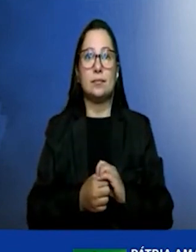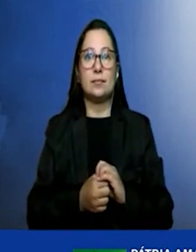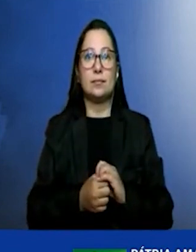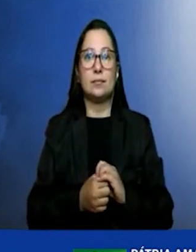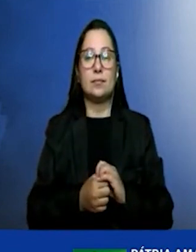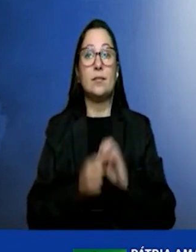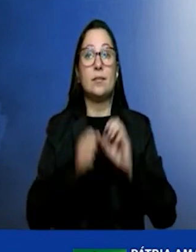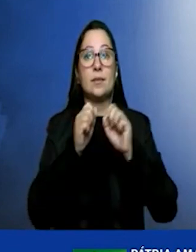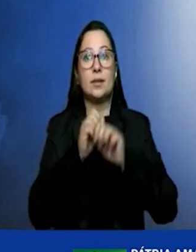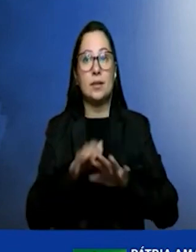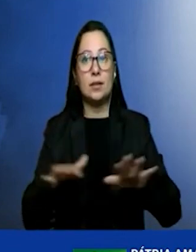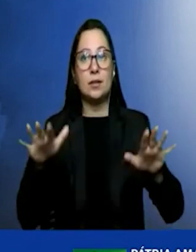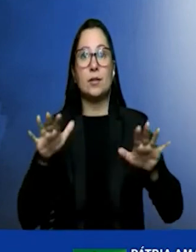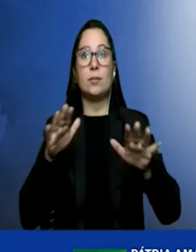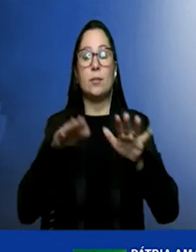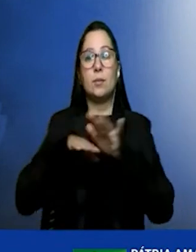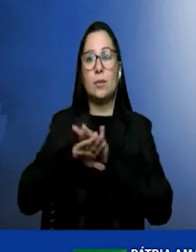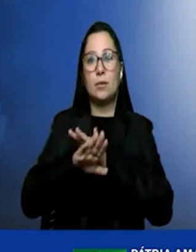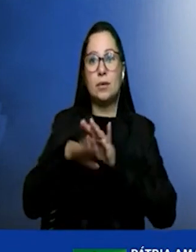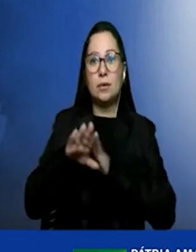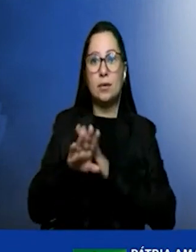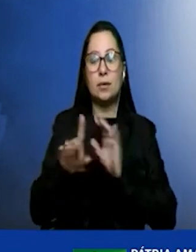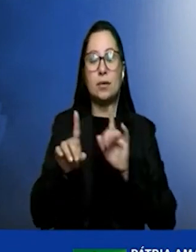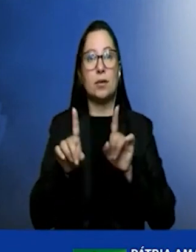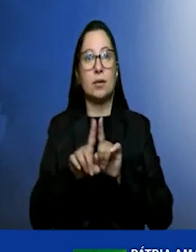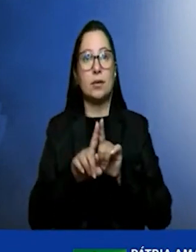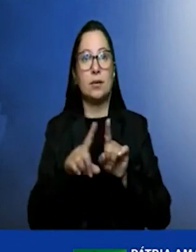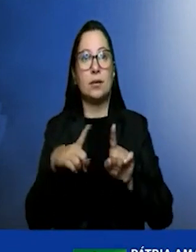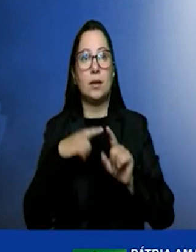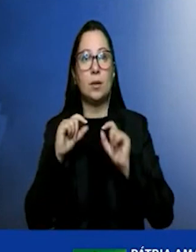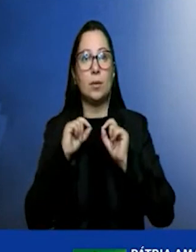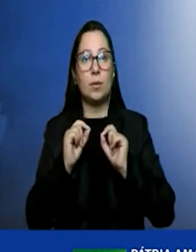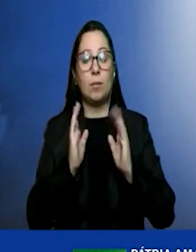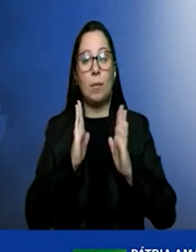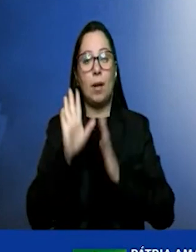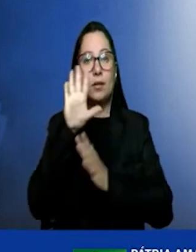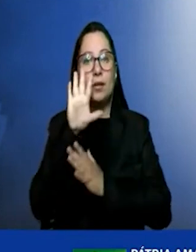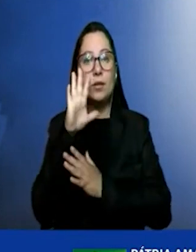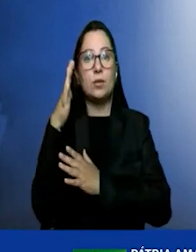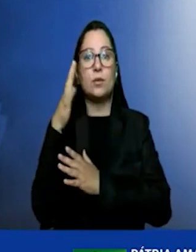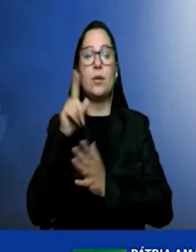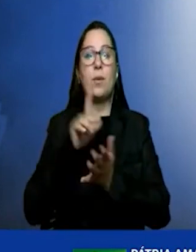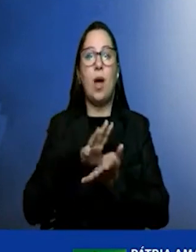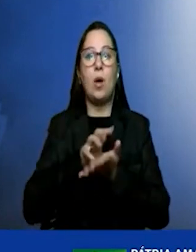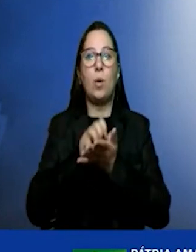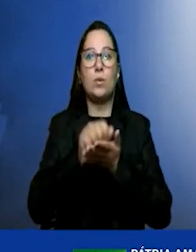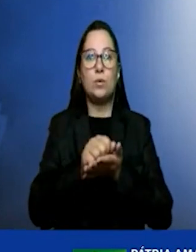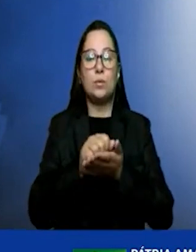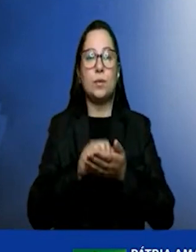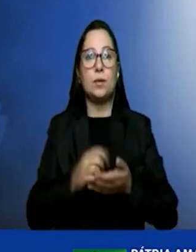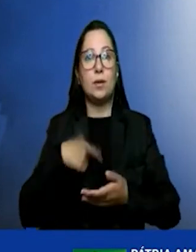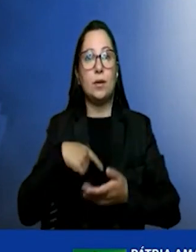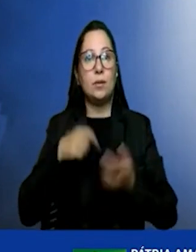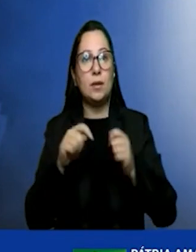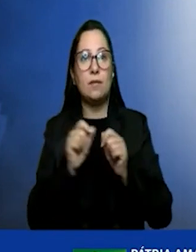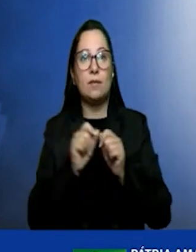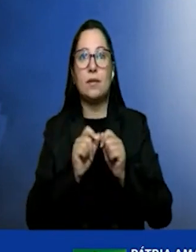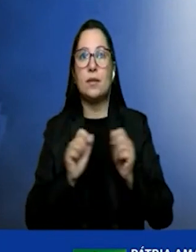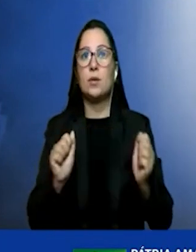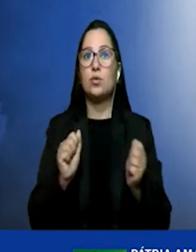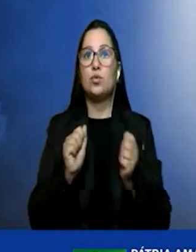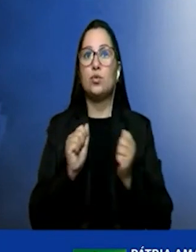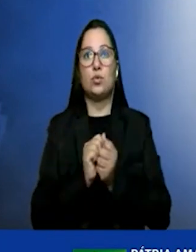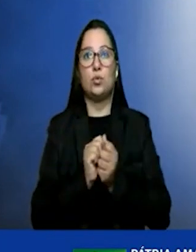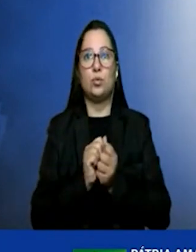distribuir, armazenar e, finalmente, eu tenho aqui uma parte dessa solução, que é consumir. Mas a gente precisa fazer tudo isso junto para que seja